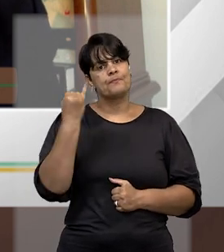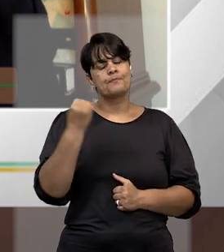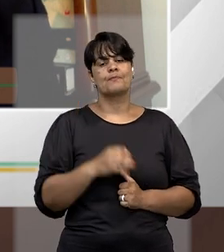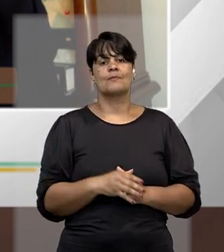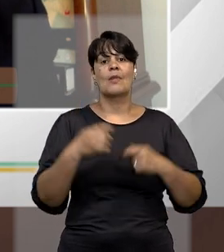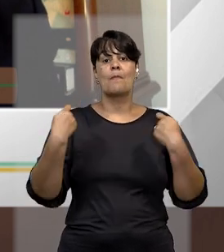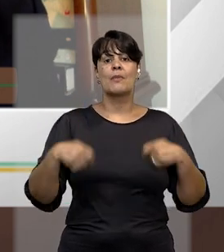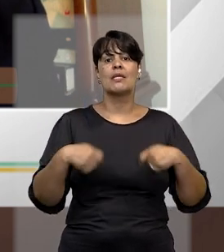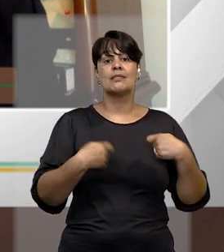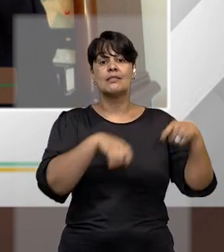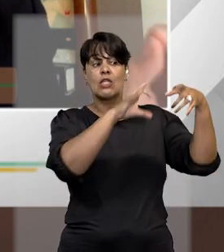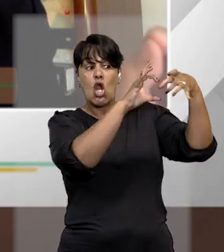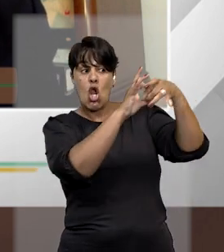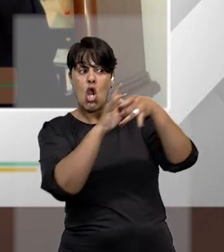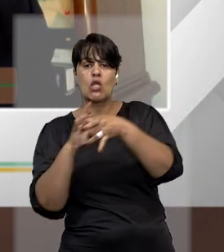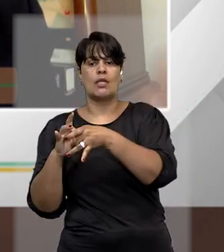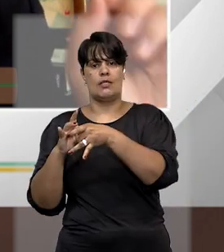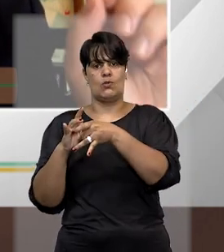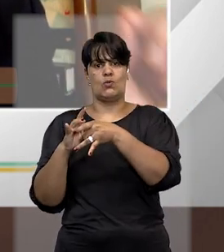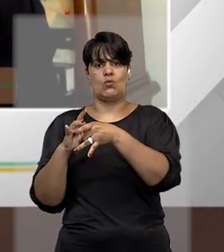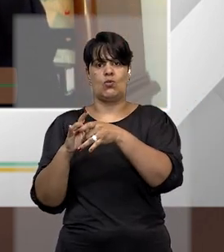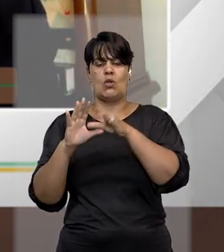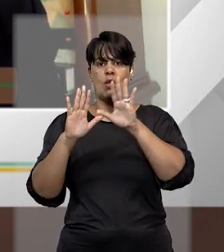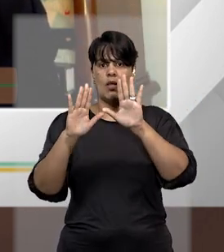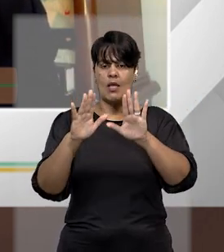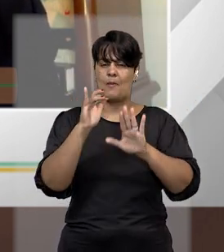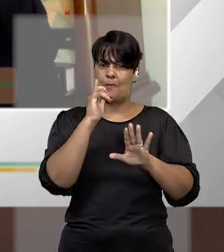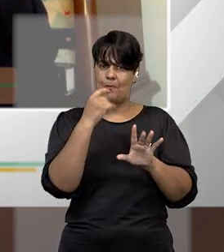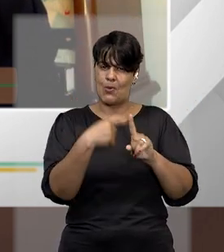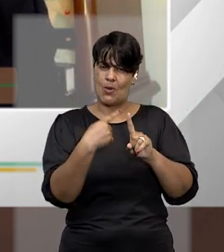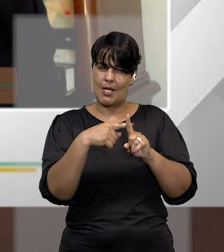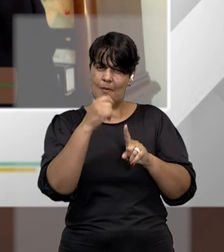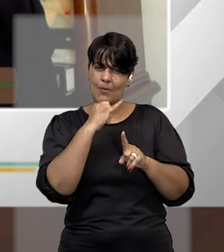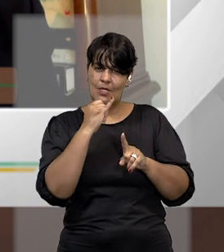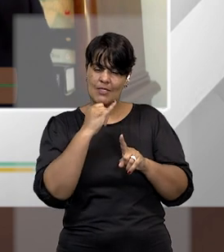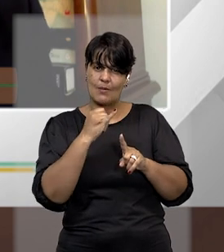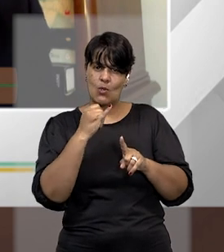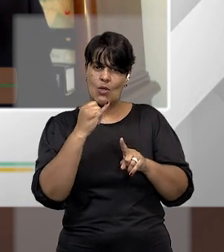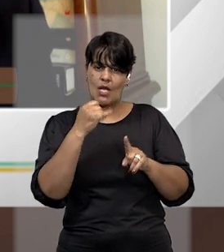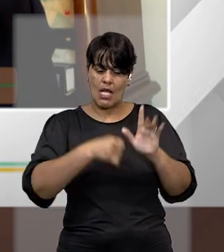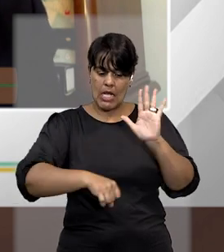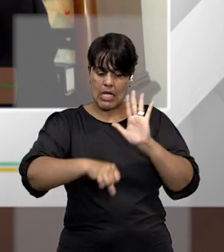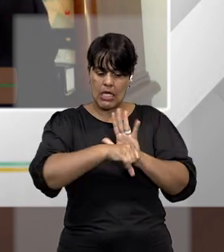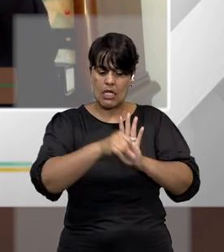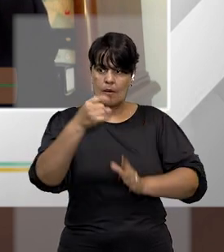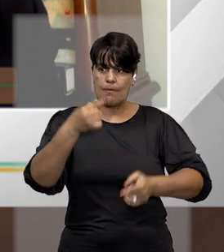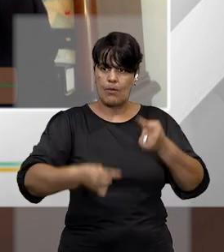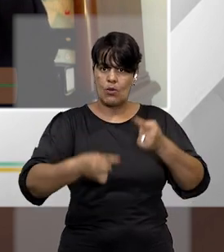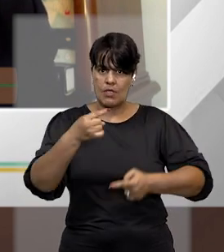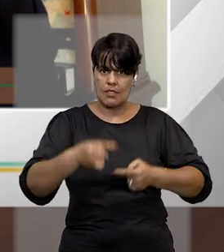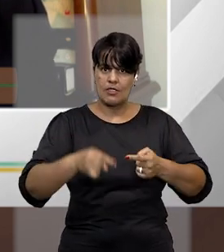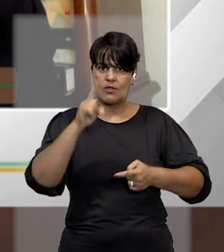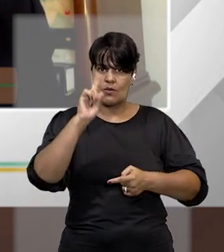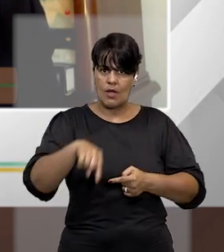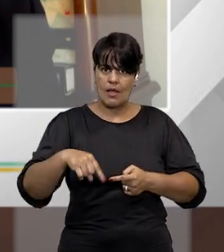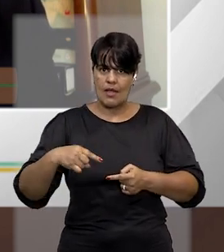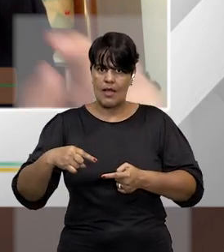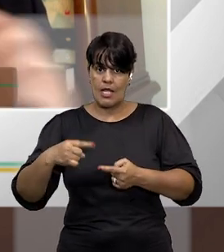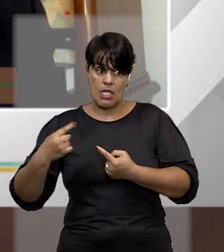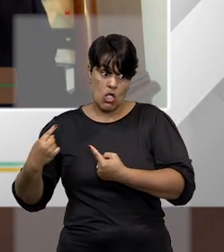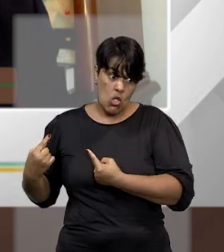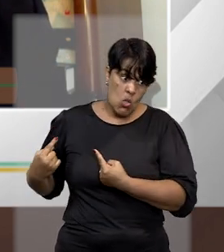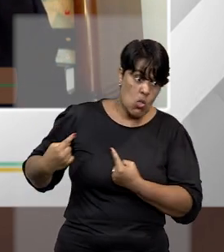aquele que se pratica contra um Estado opressor, para restabelecer o Estado democrático. Exatamente.